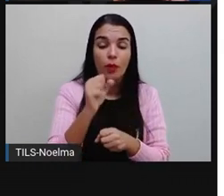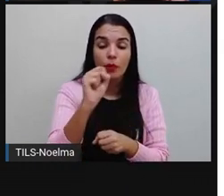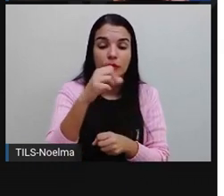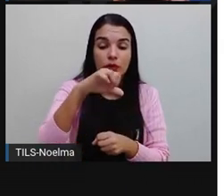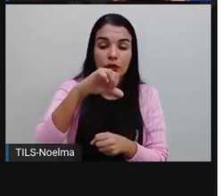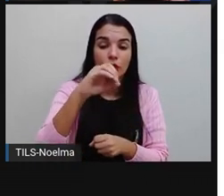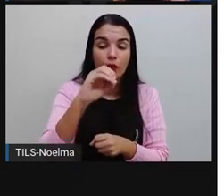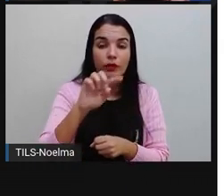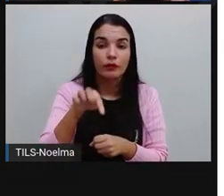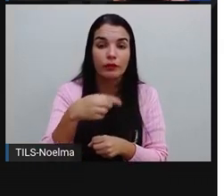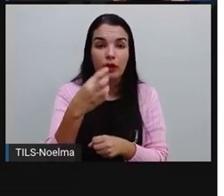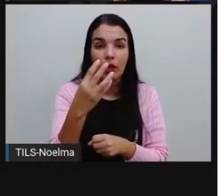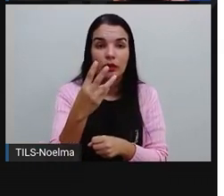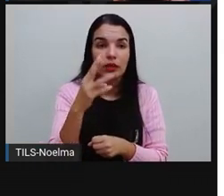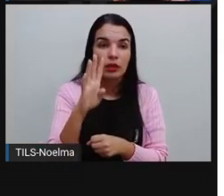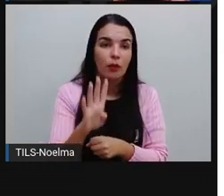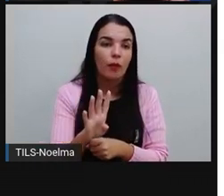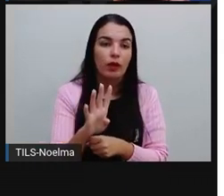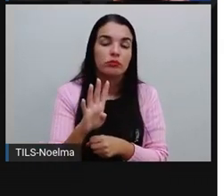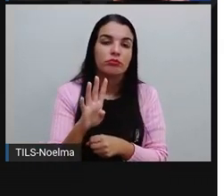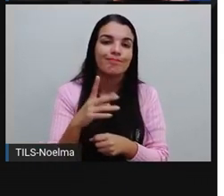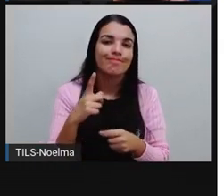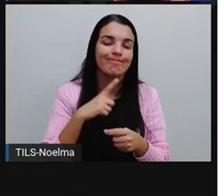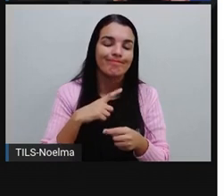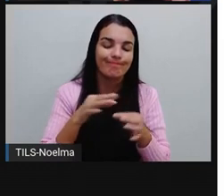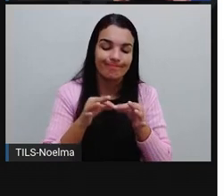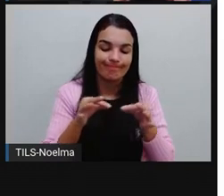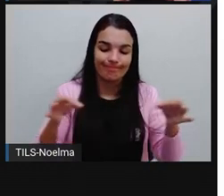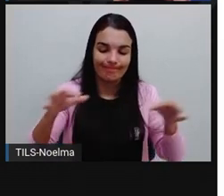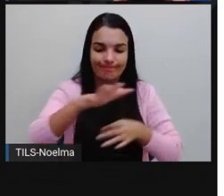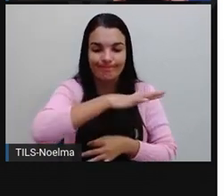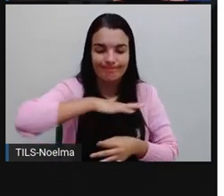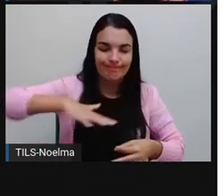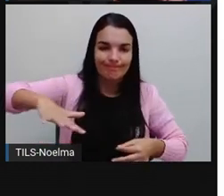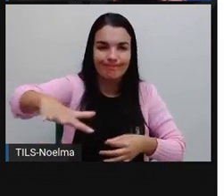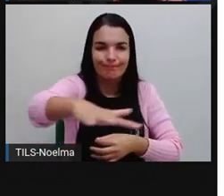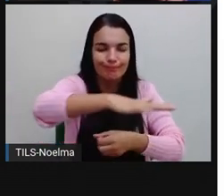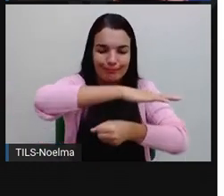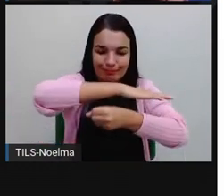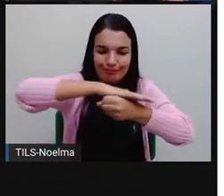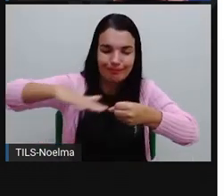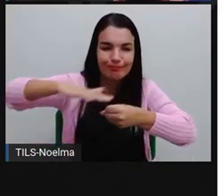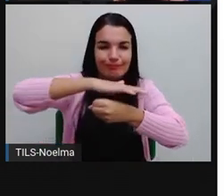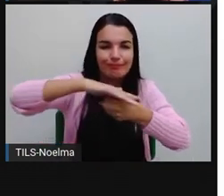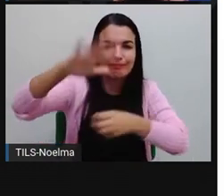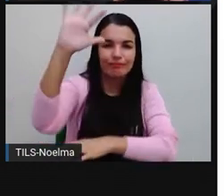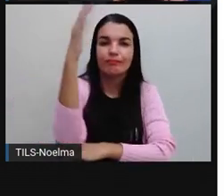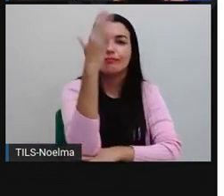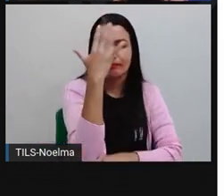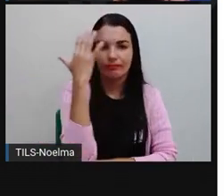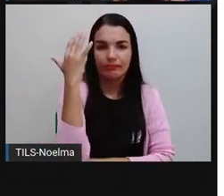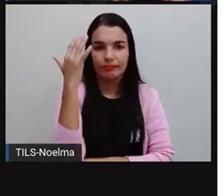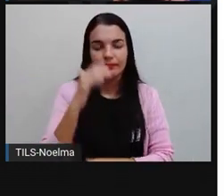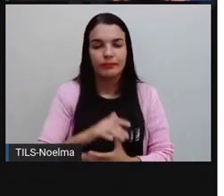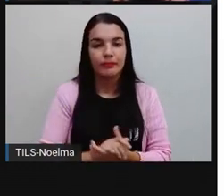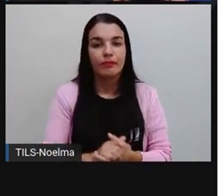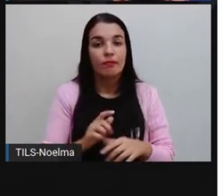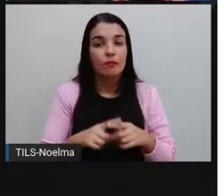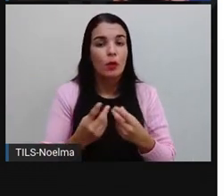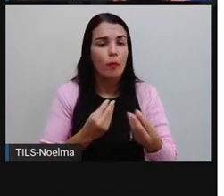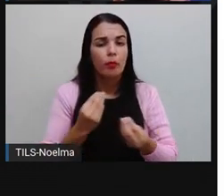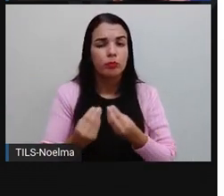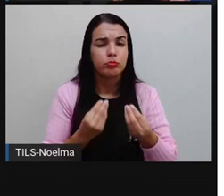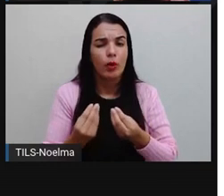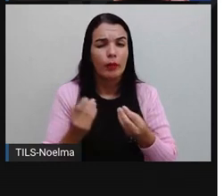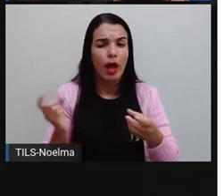,34 quilômetros quadrados de áreas desmatadas, certo? E como é que a gente